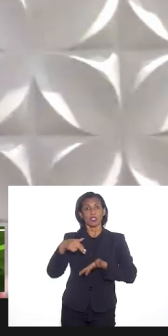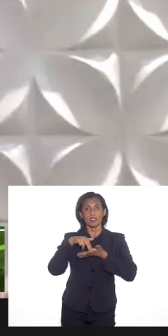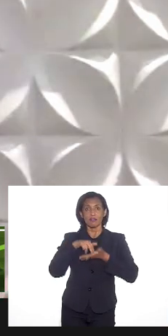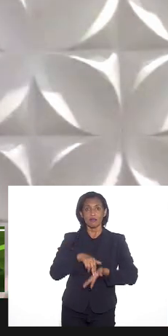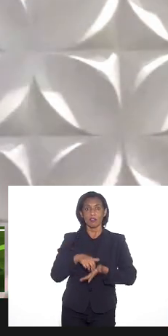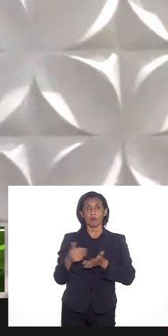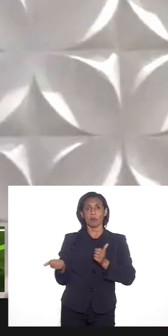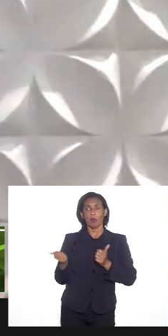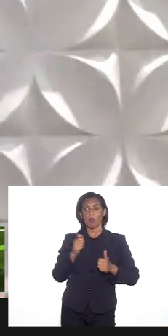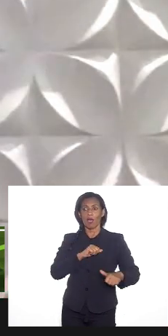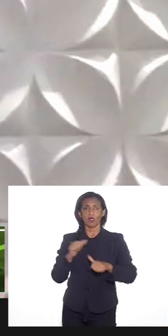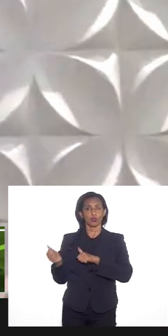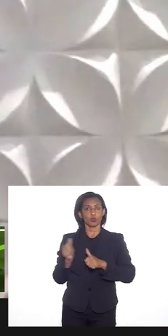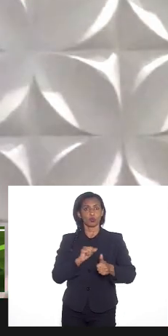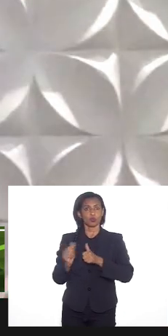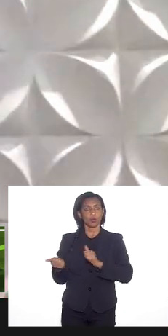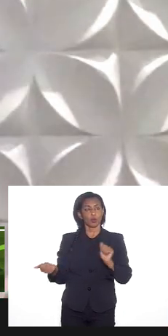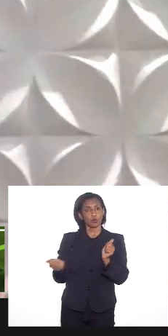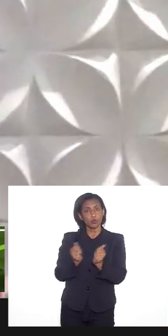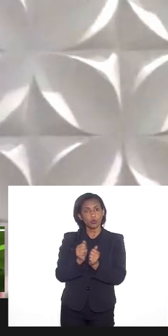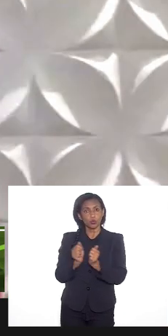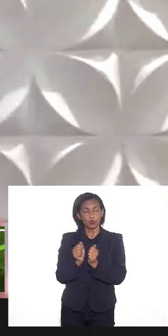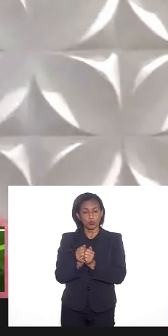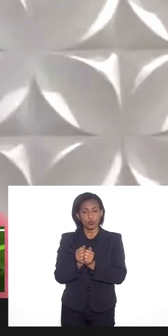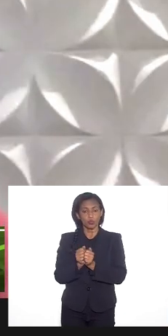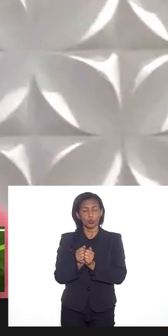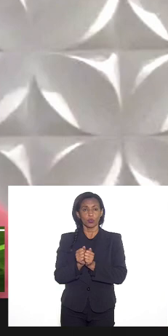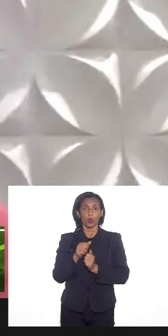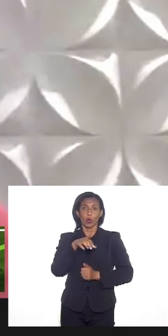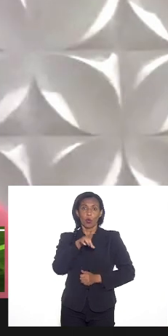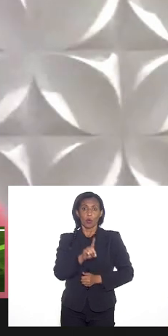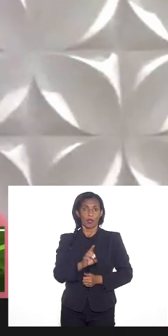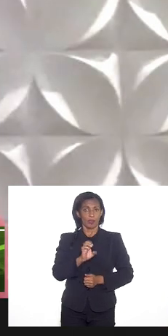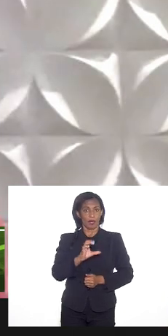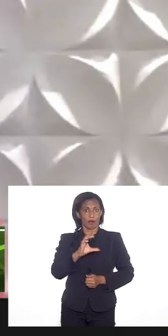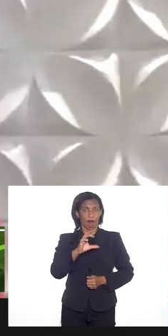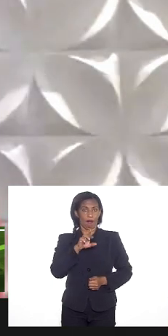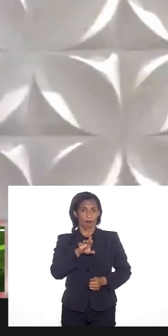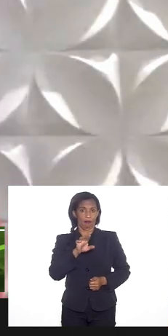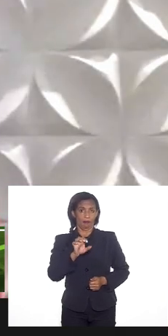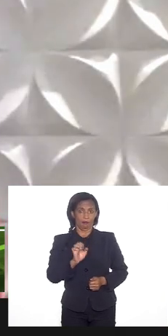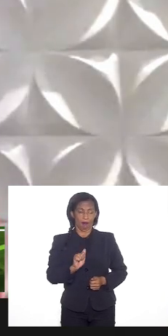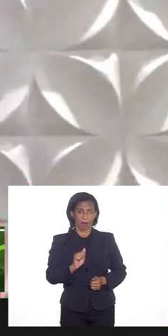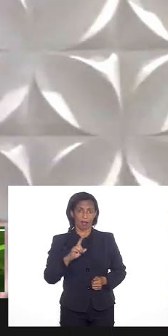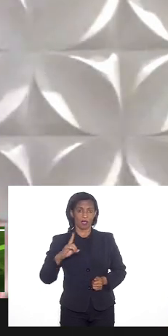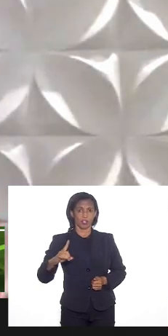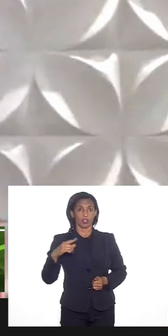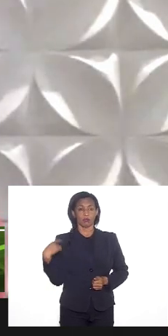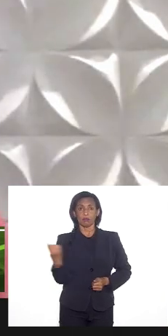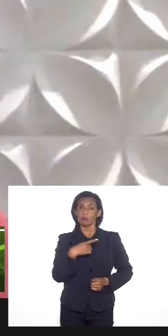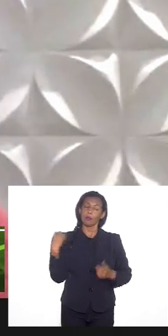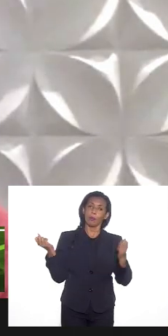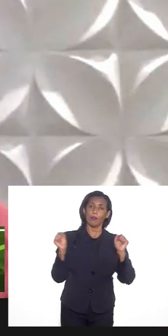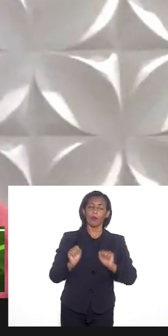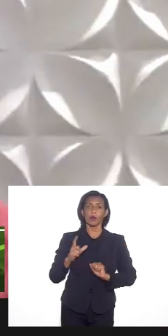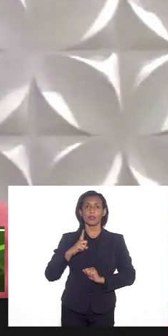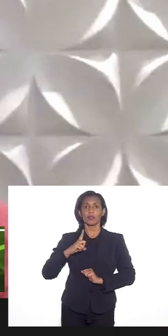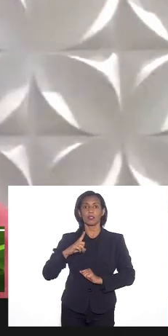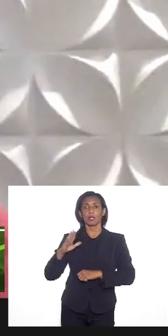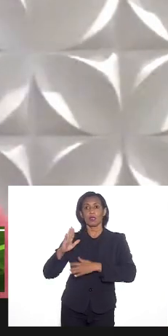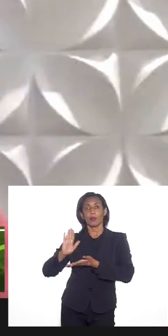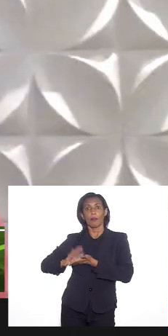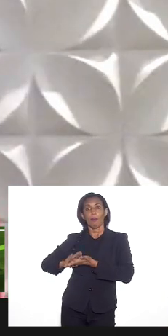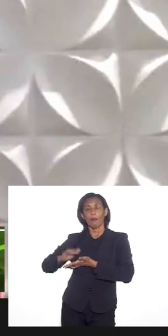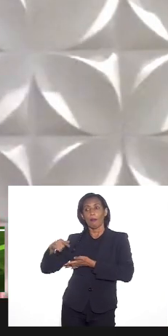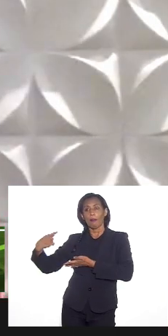uma articulação contínua por exemplo como a Decrade para que a gente possa ter por parte da